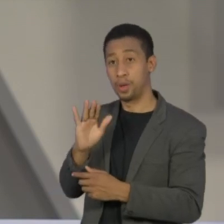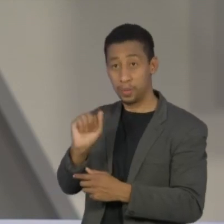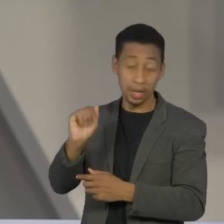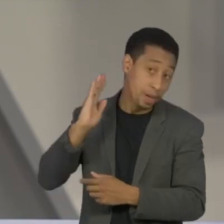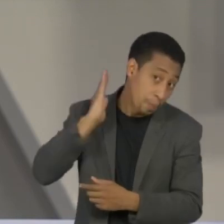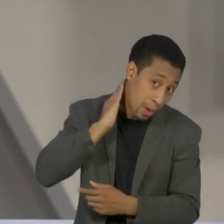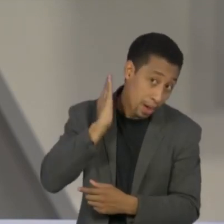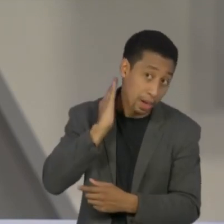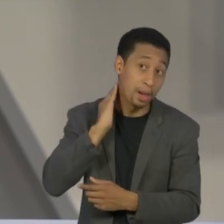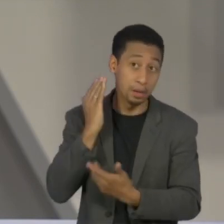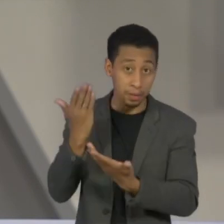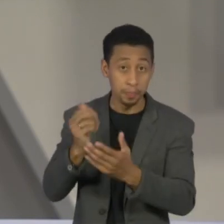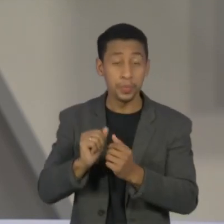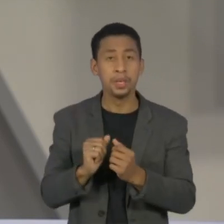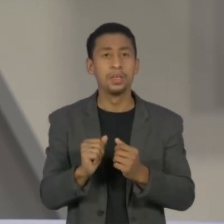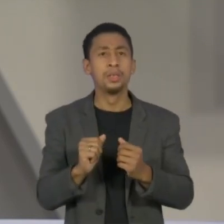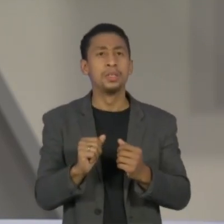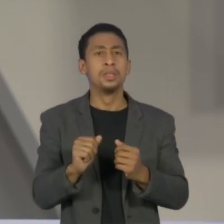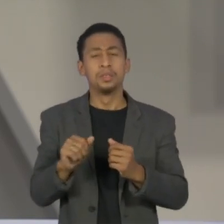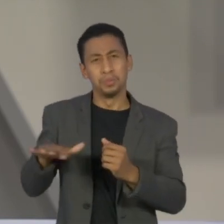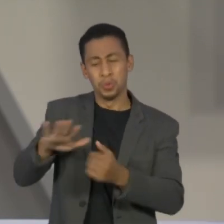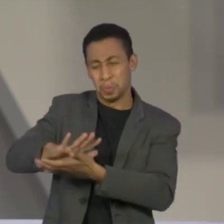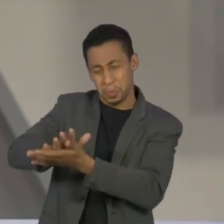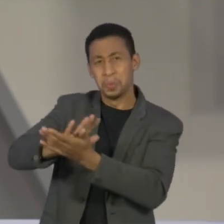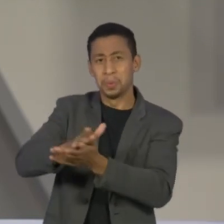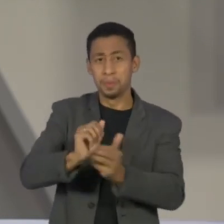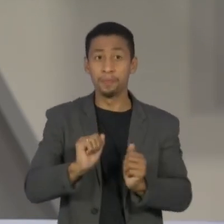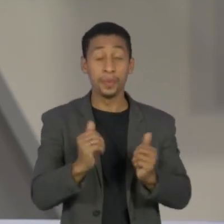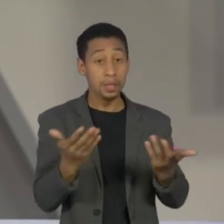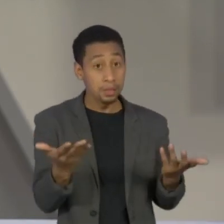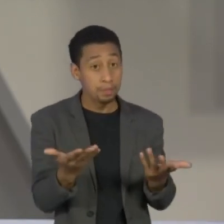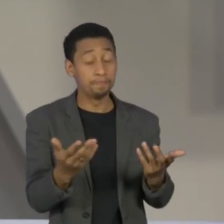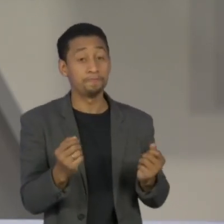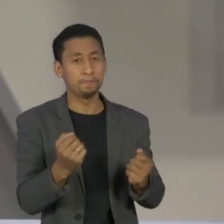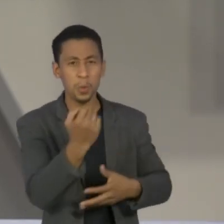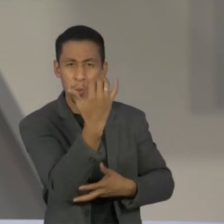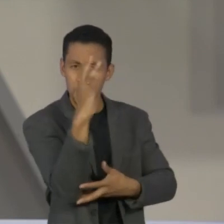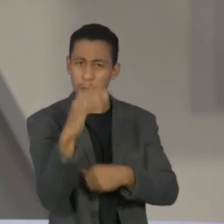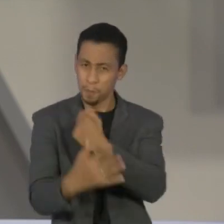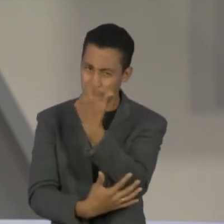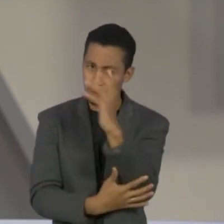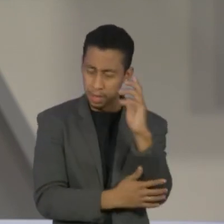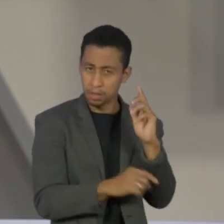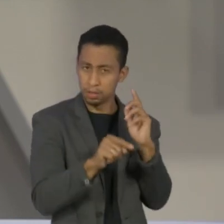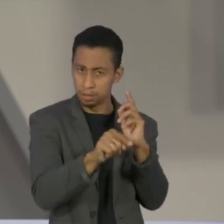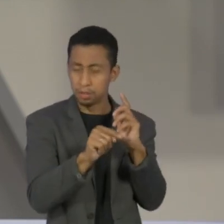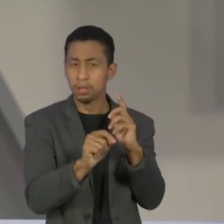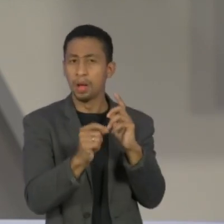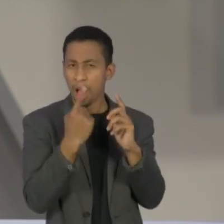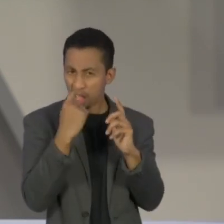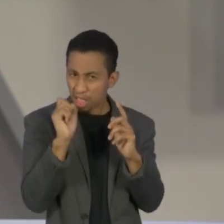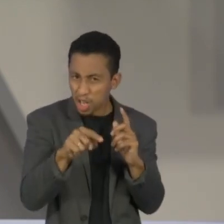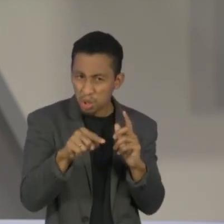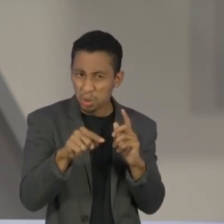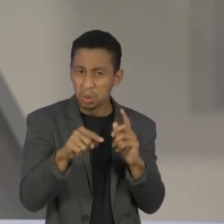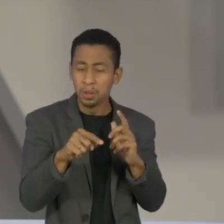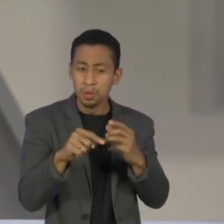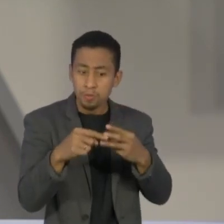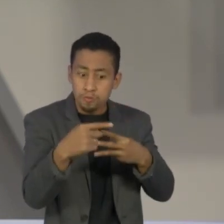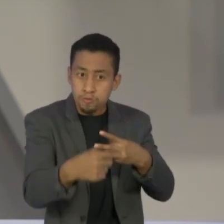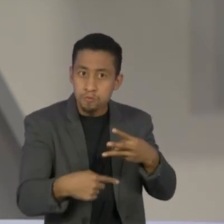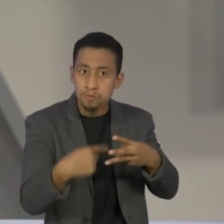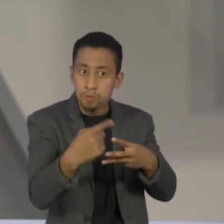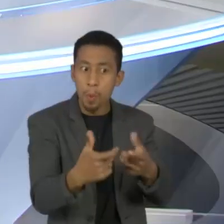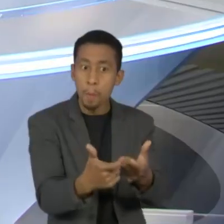Notícia relacionada também indiretamente ao meio ambiente. A quantidade de lixo destinado à reciclagem aumentou